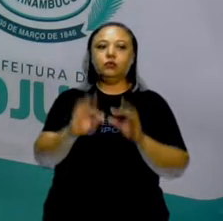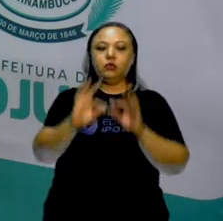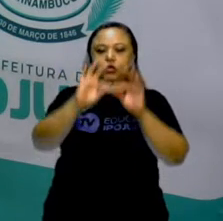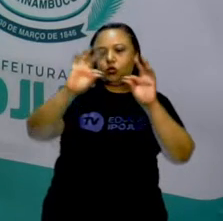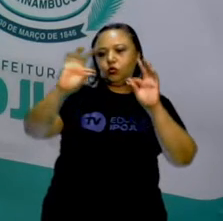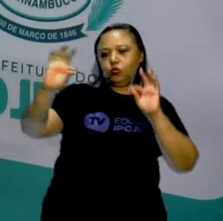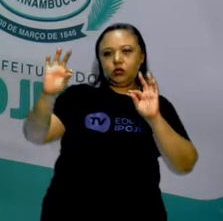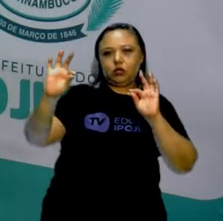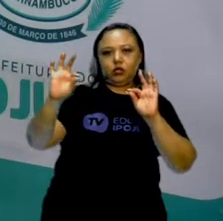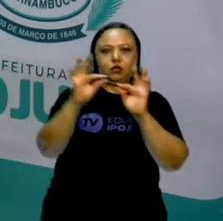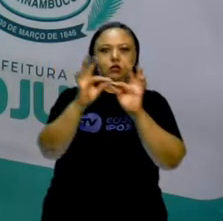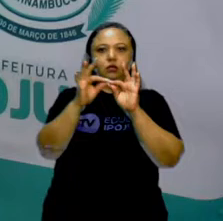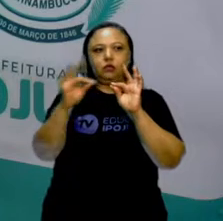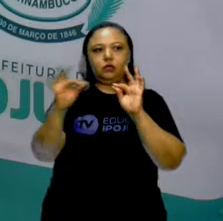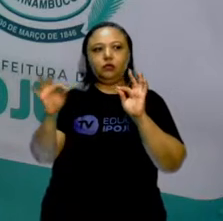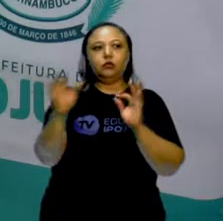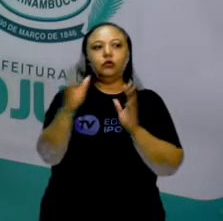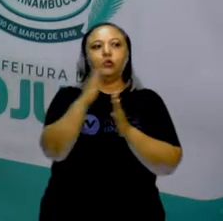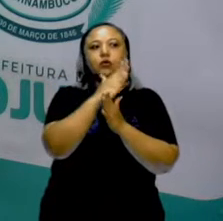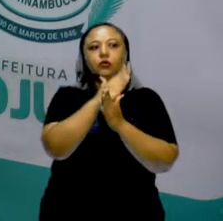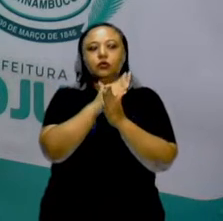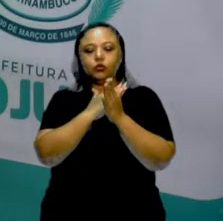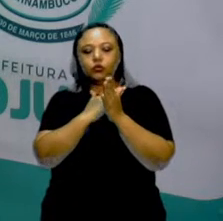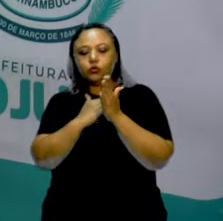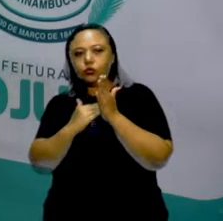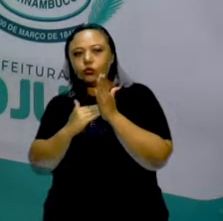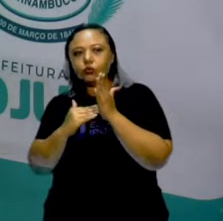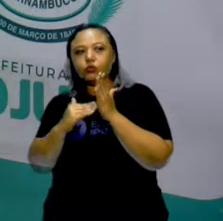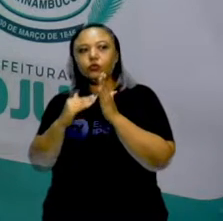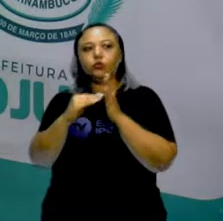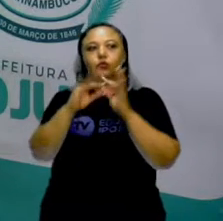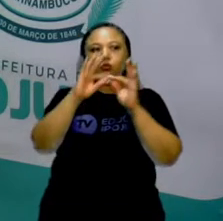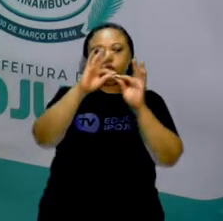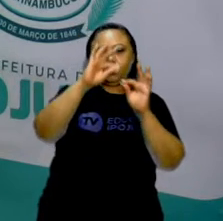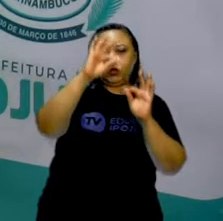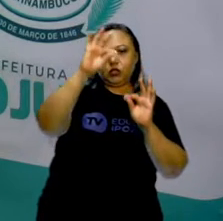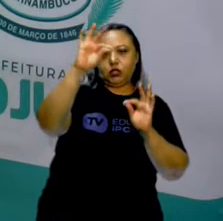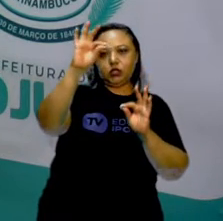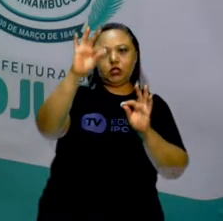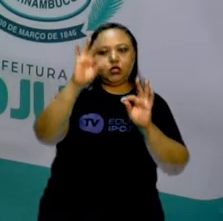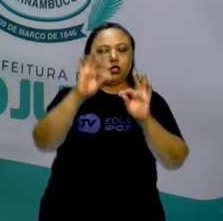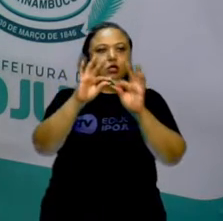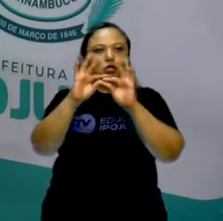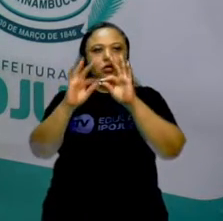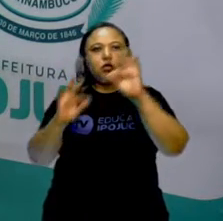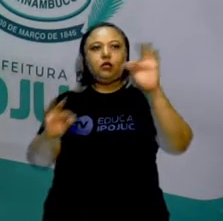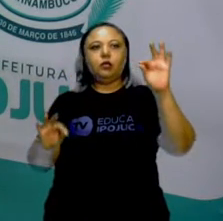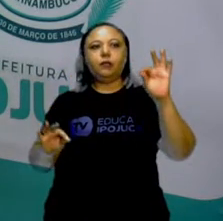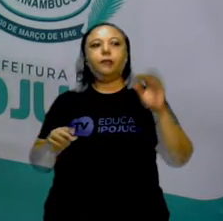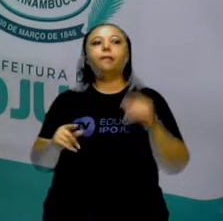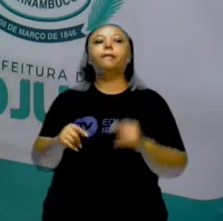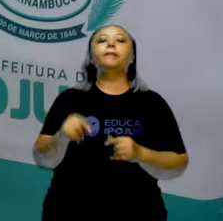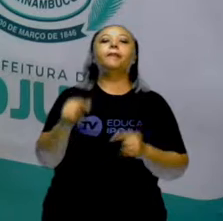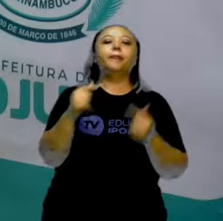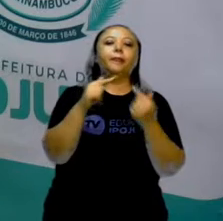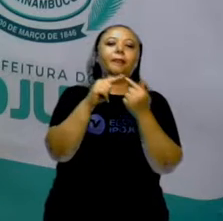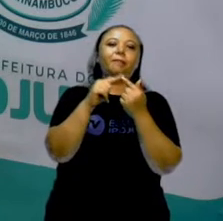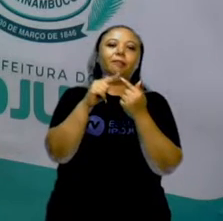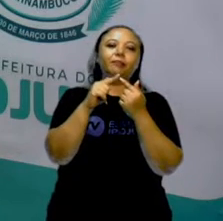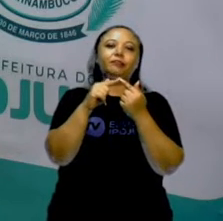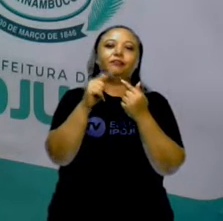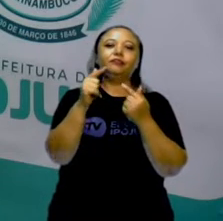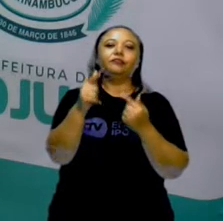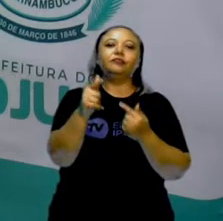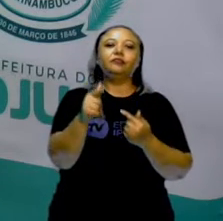por dentro dele, toda essa linha, seja lá qual for ela, sempre